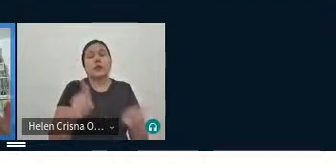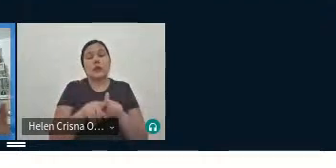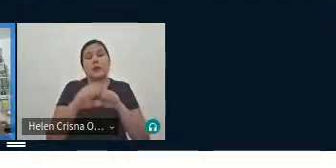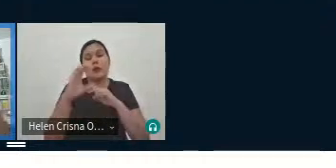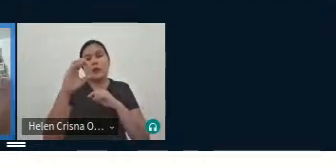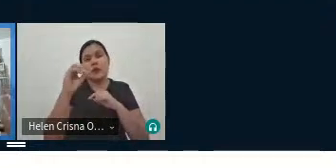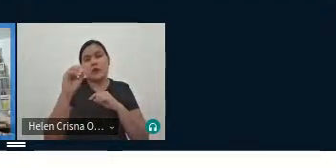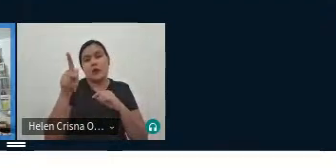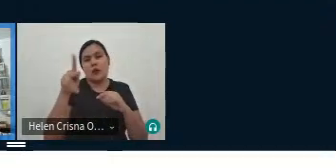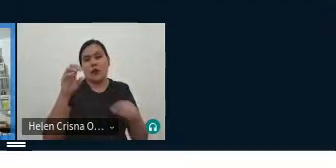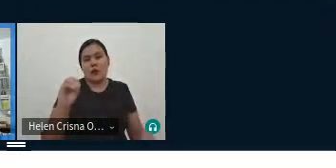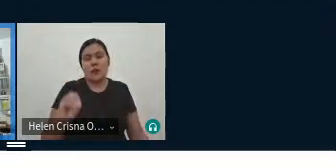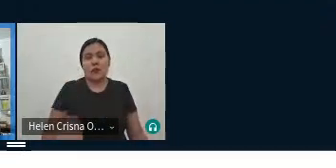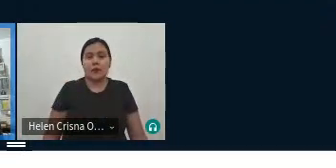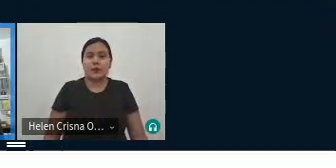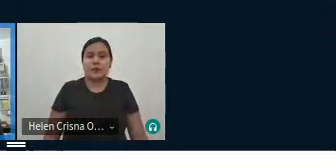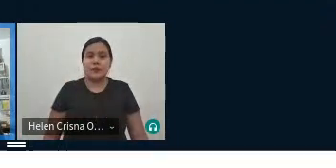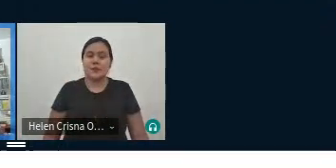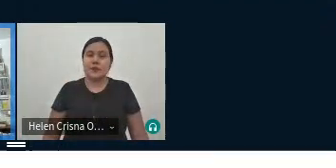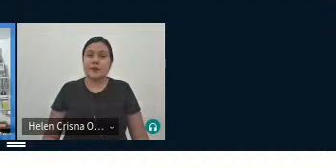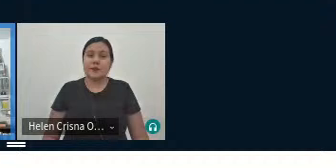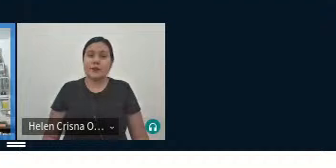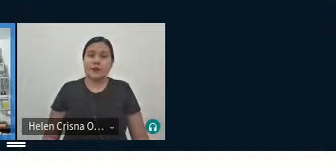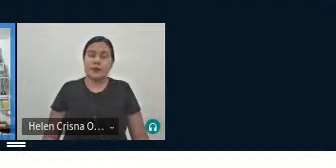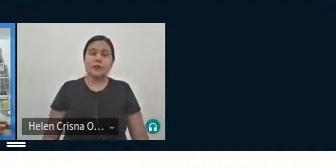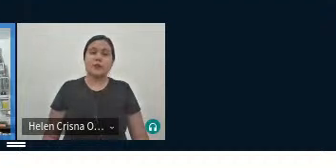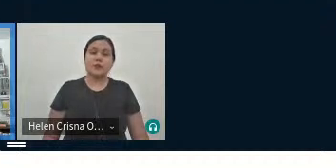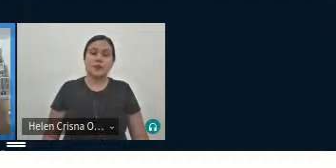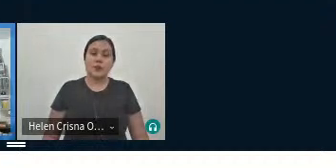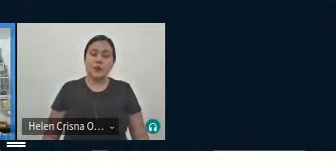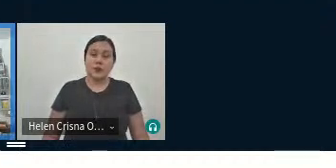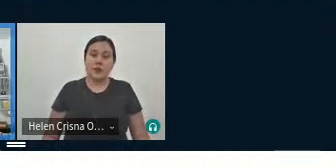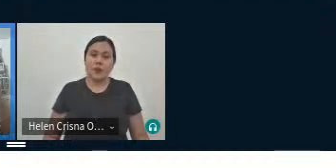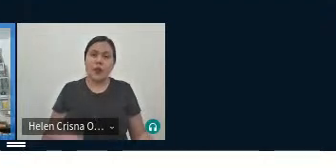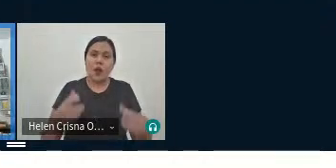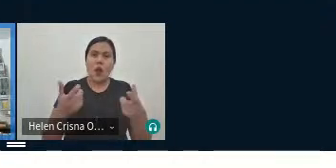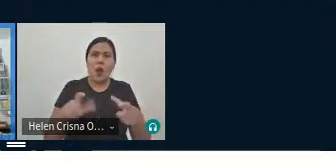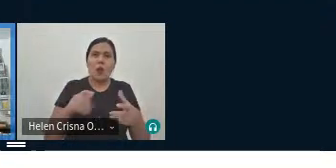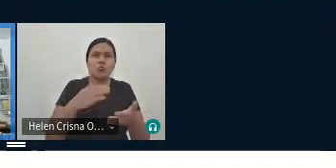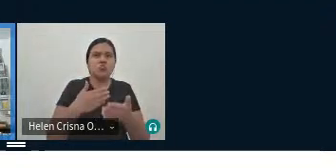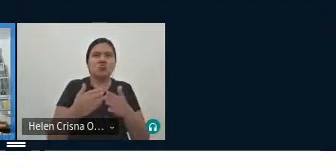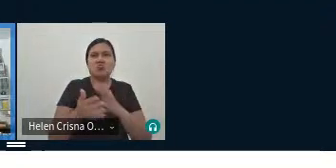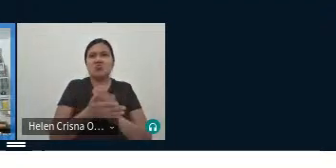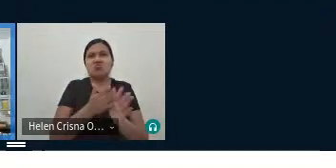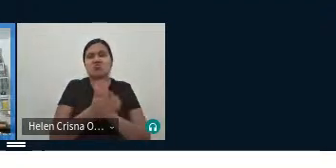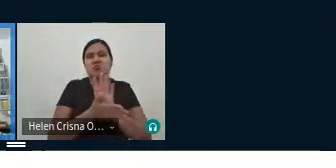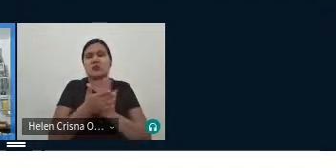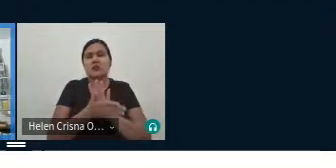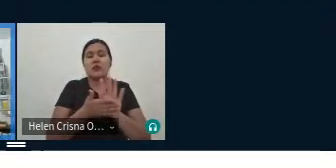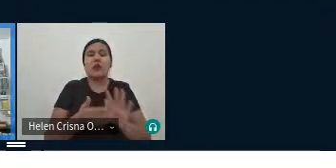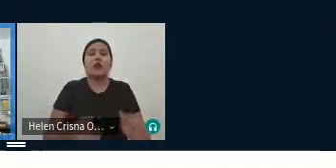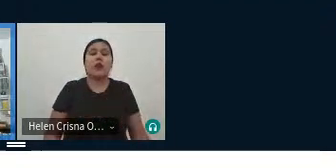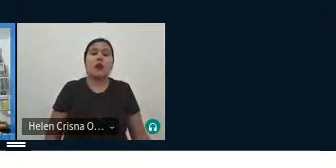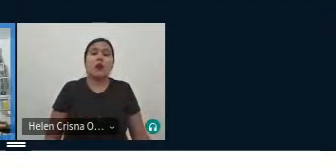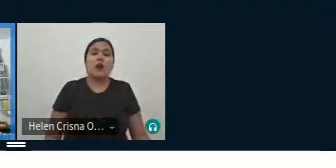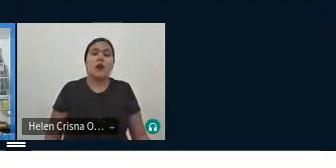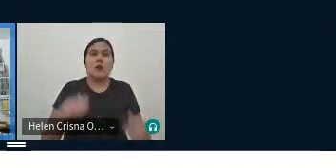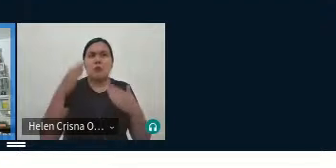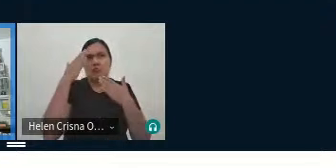e isso não tem como assegurar em lugar nenhum, esse é um conto que se diz, da palavra, por exemplo,